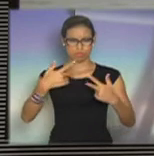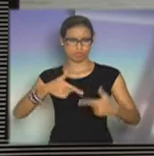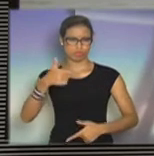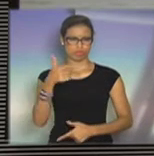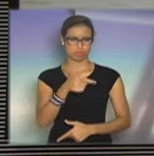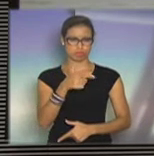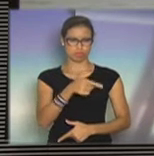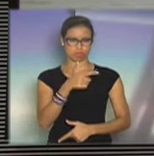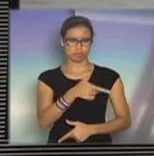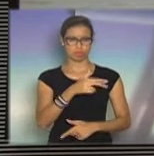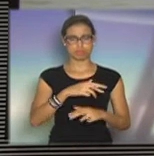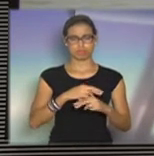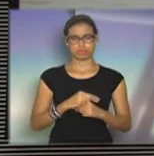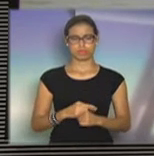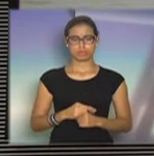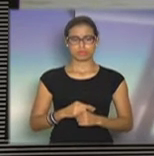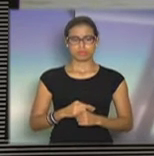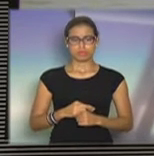segundo o consta aqui.